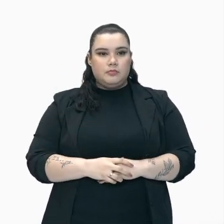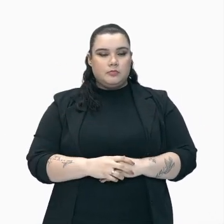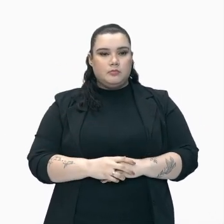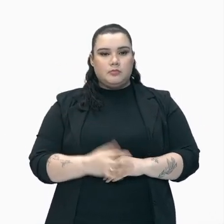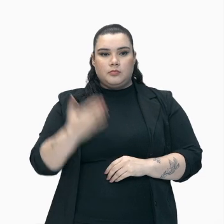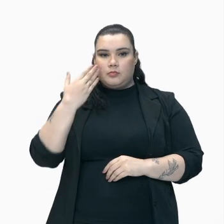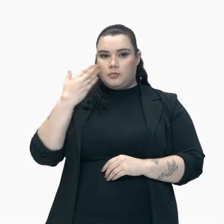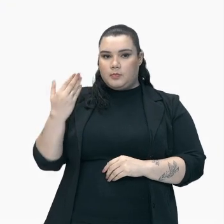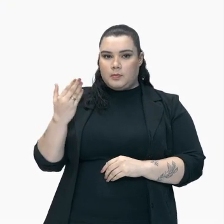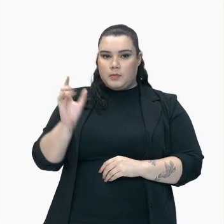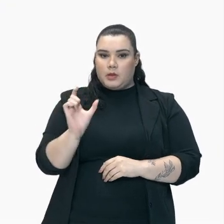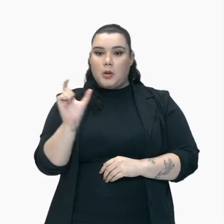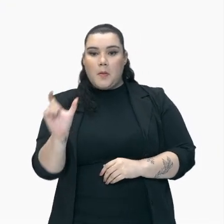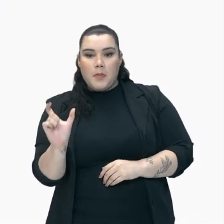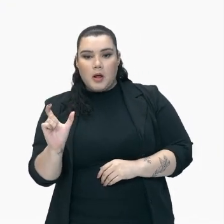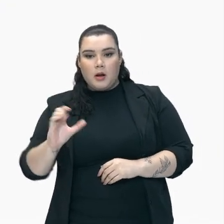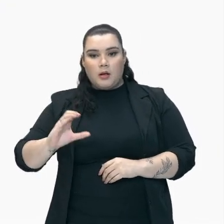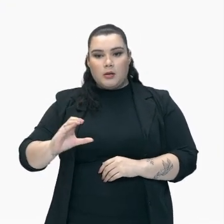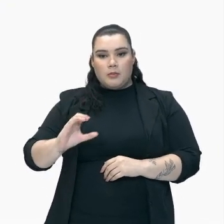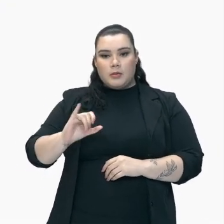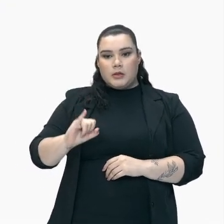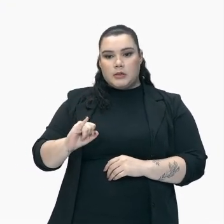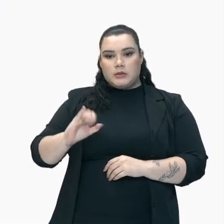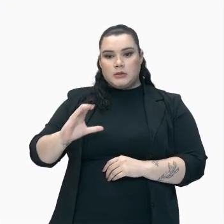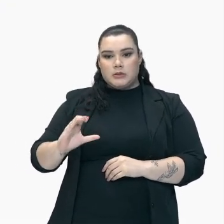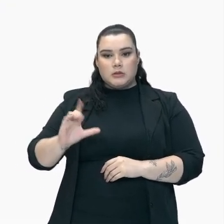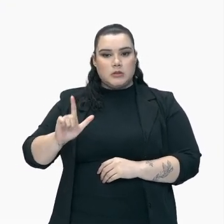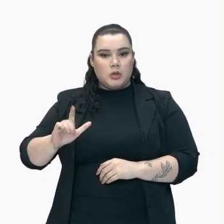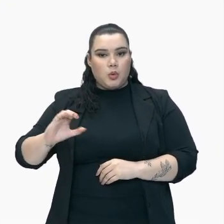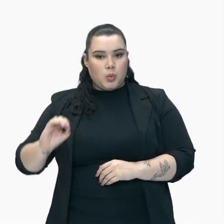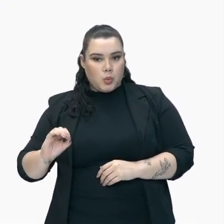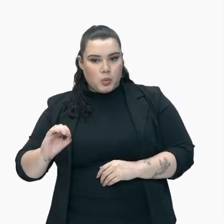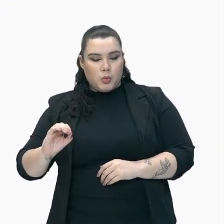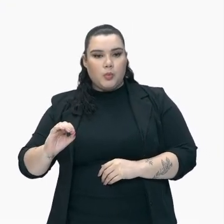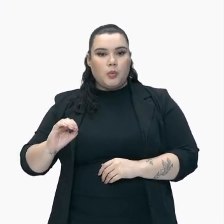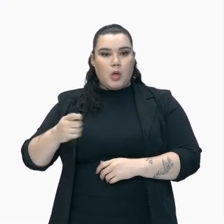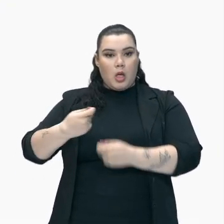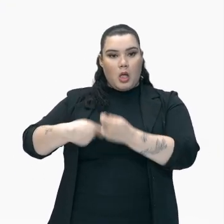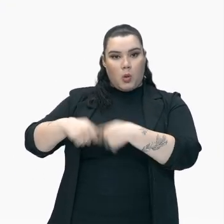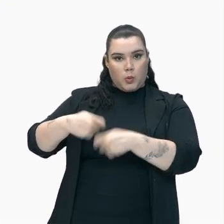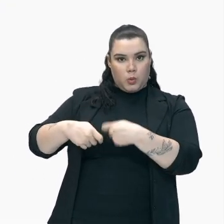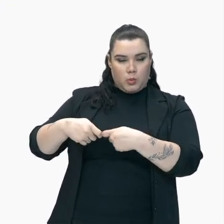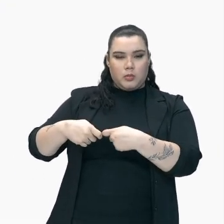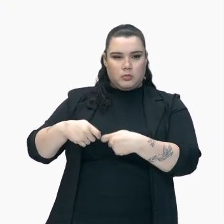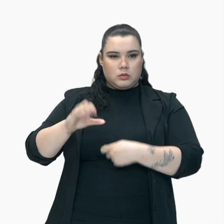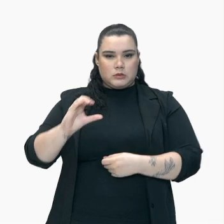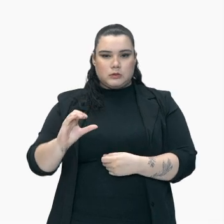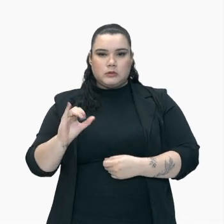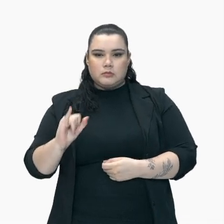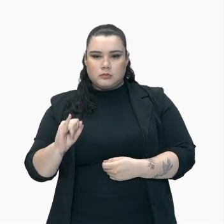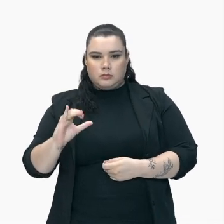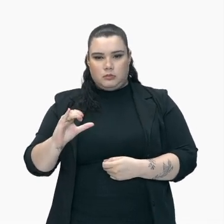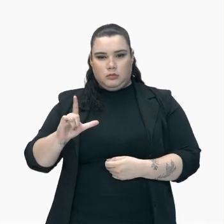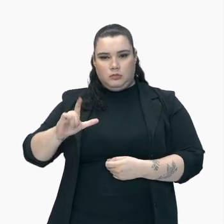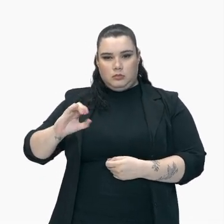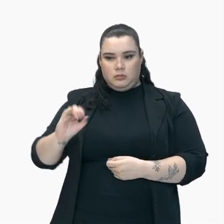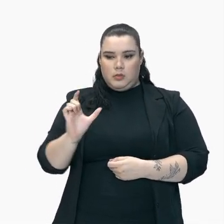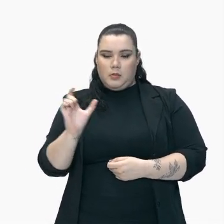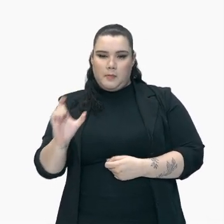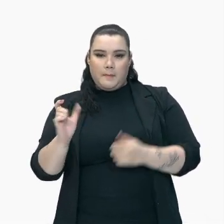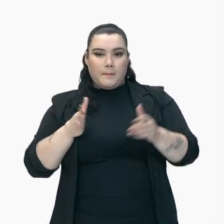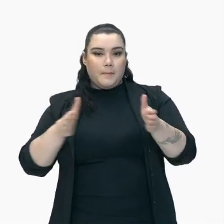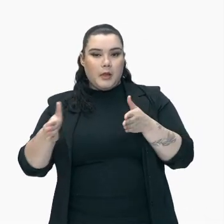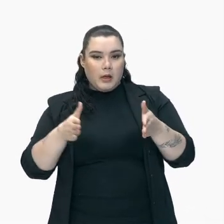Esse termo O ciclo econômico Ele é bastante discutido Por